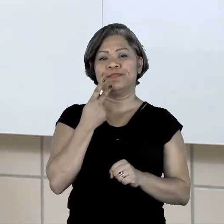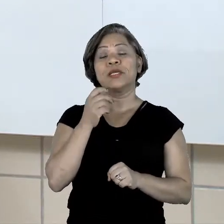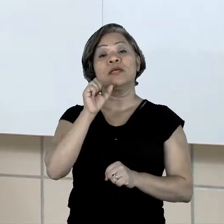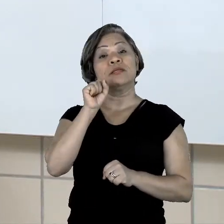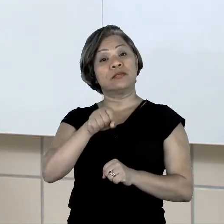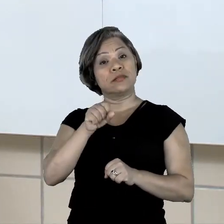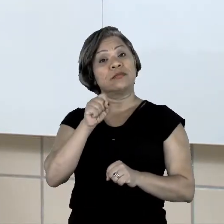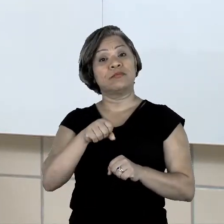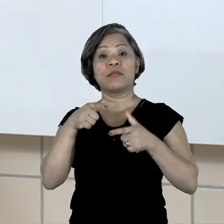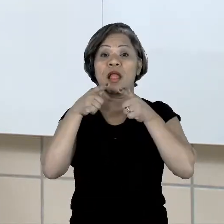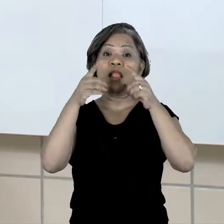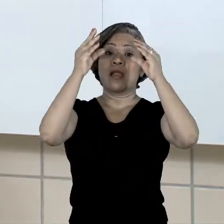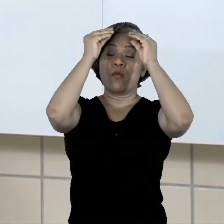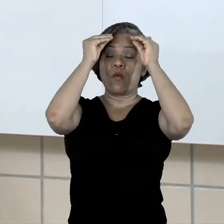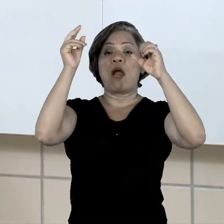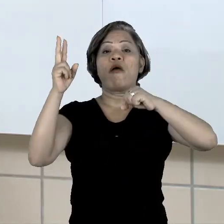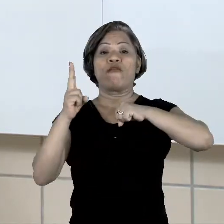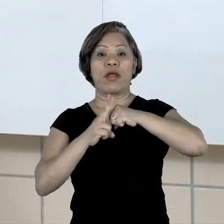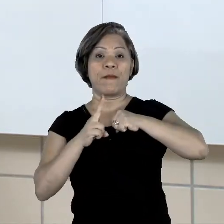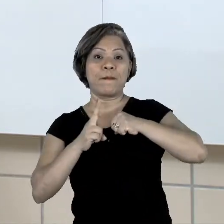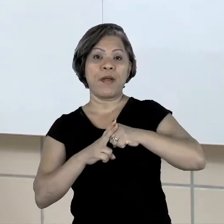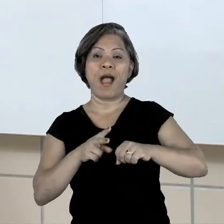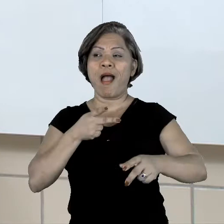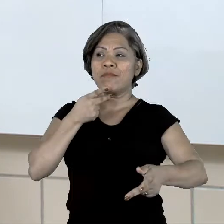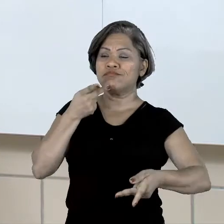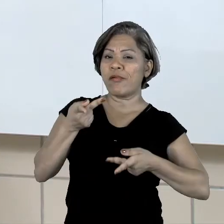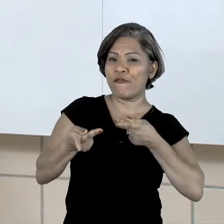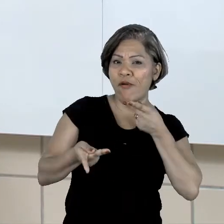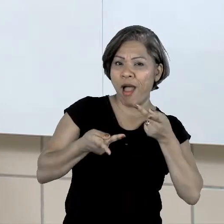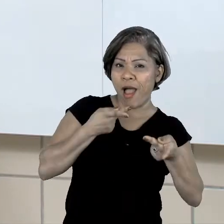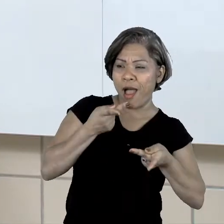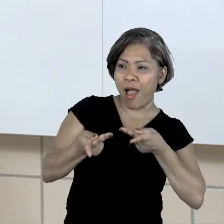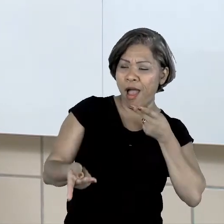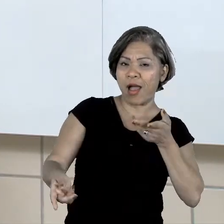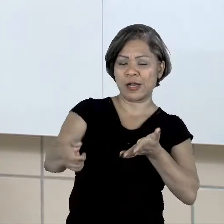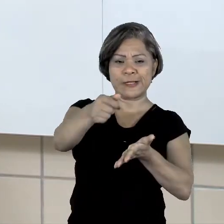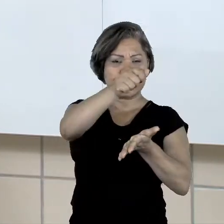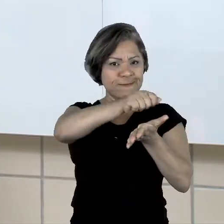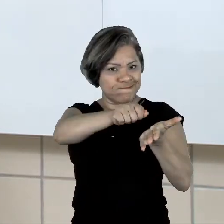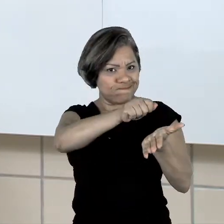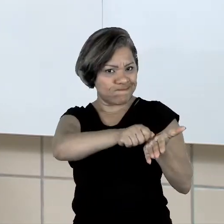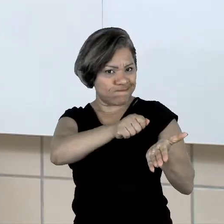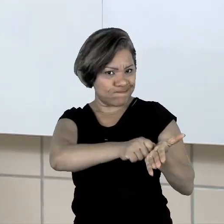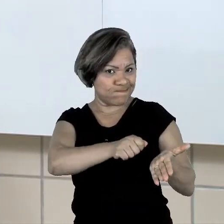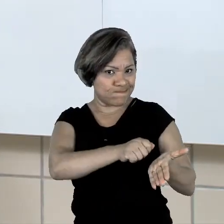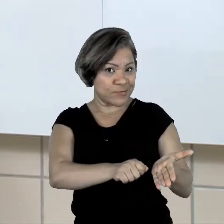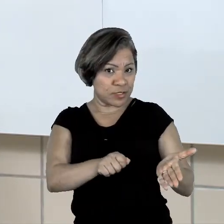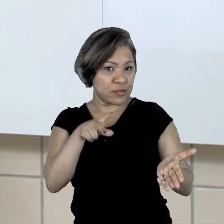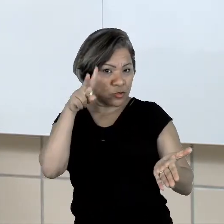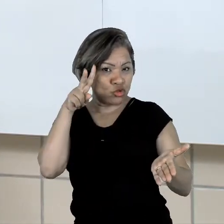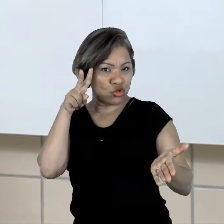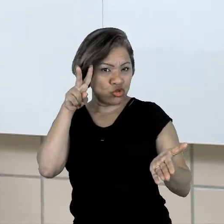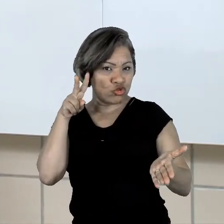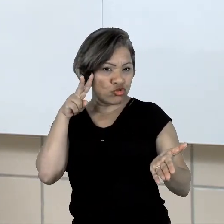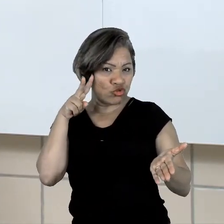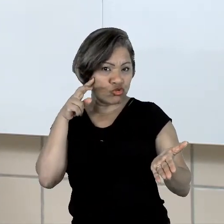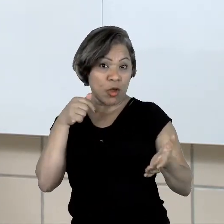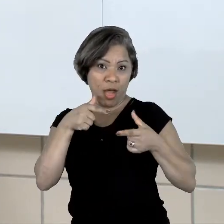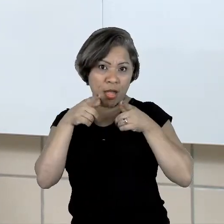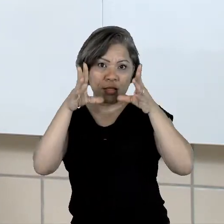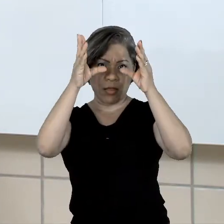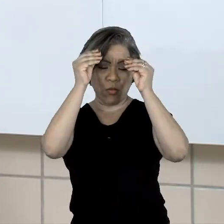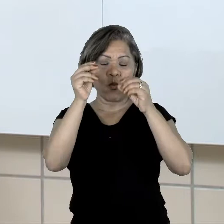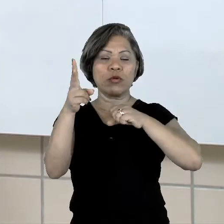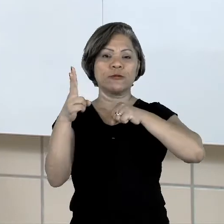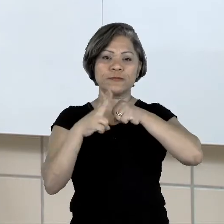verbal, é aquela linguagem falada, a linguagem escrita nas histórias. Essa é a linguagem verbal. Aquela